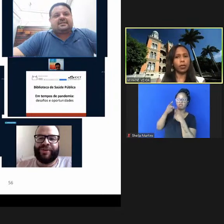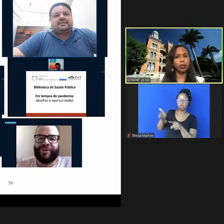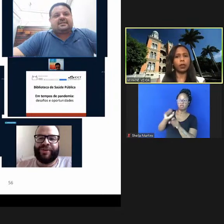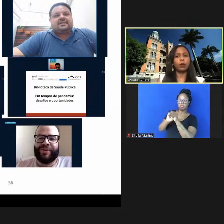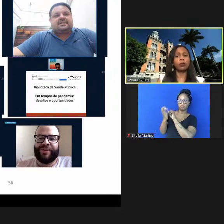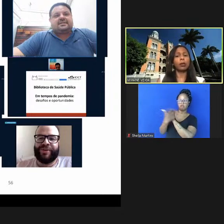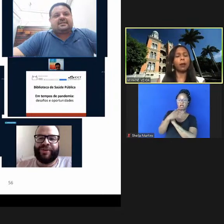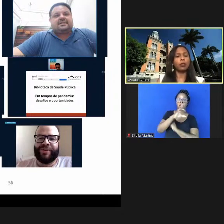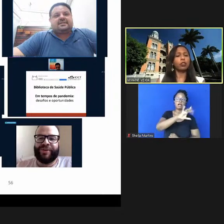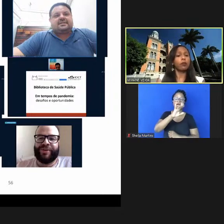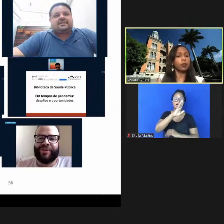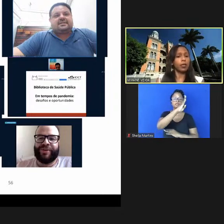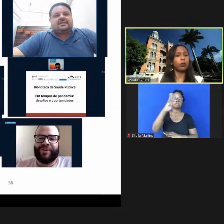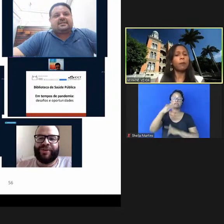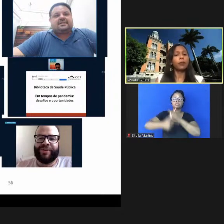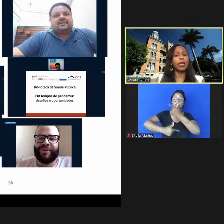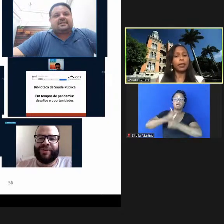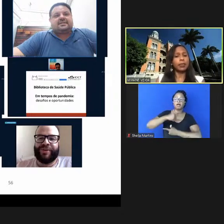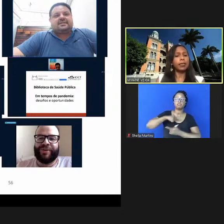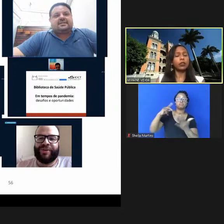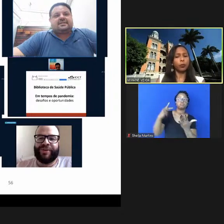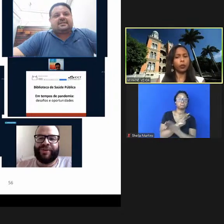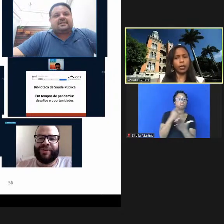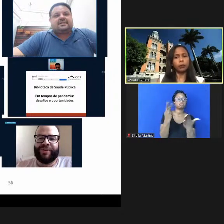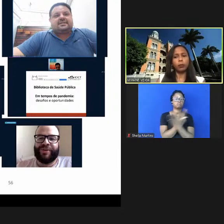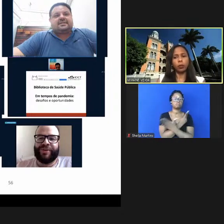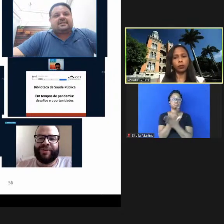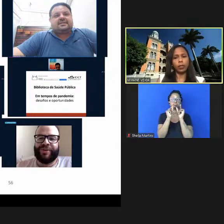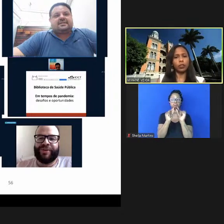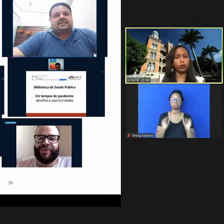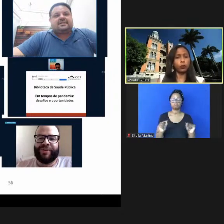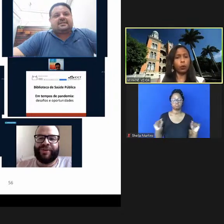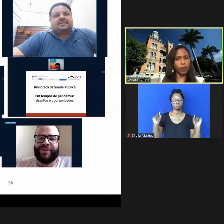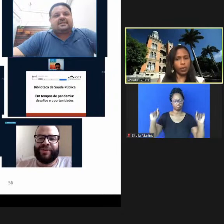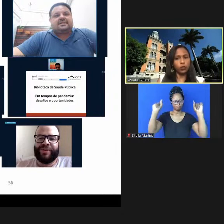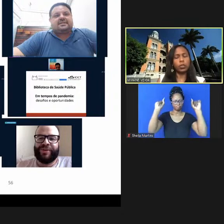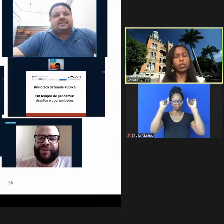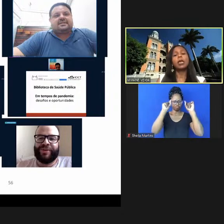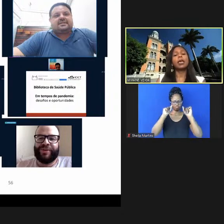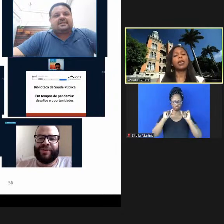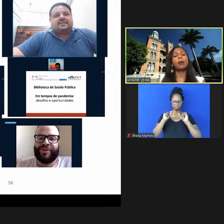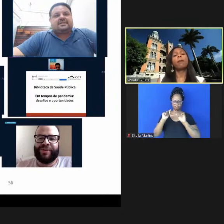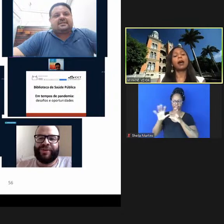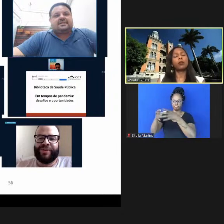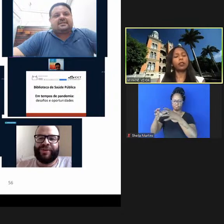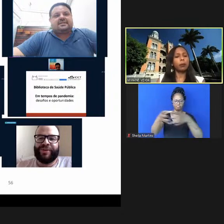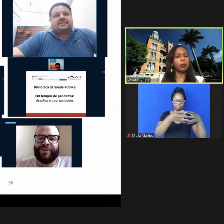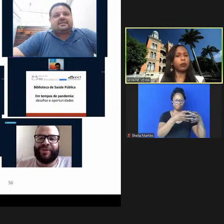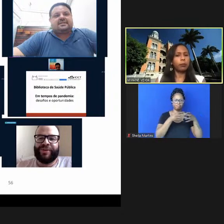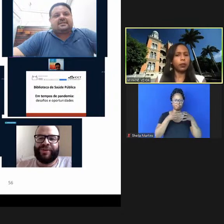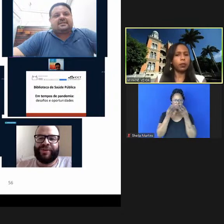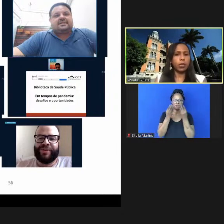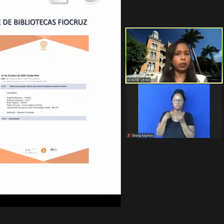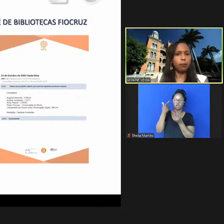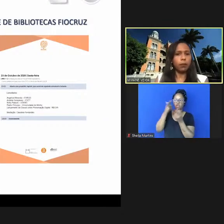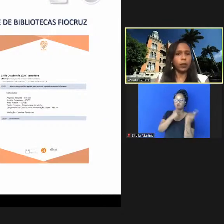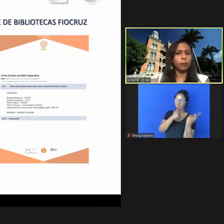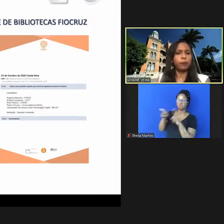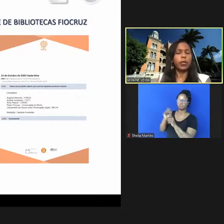pandemia por cada biblioteca quais os trabalhos que estavam sendo realizados por cada biblioteca individualmente para o enfrentamento da